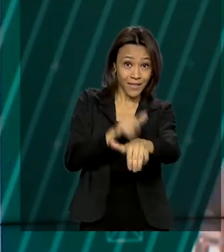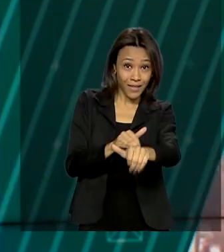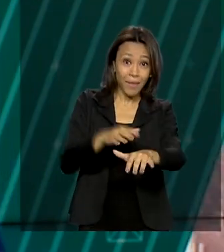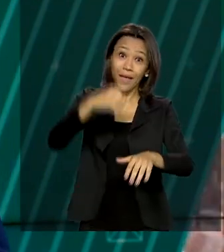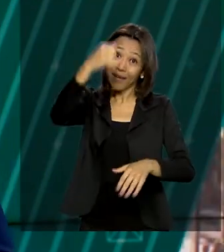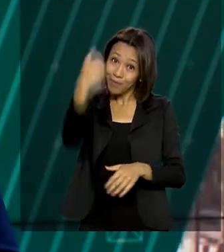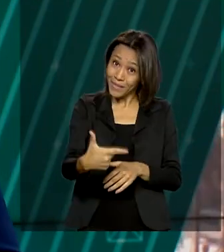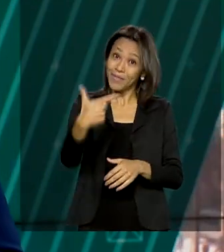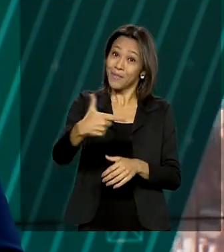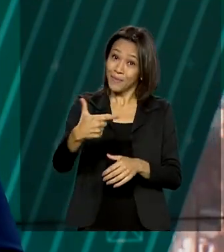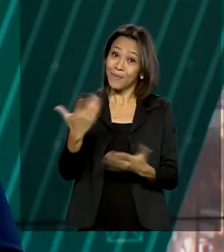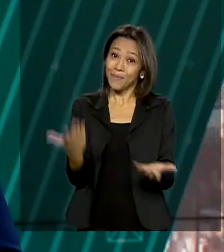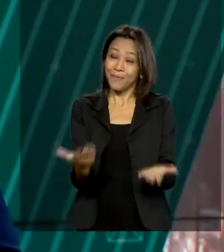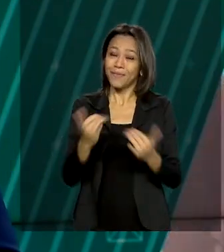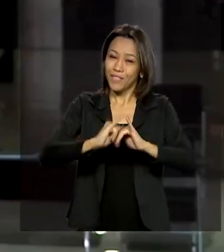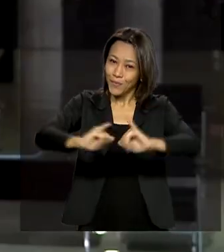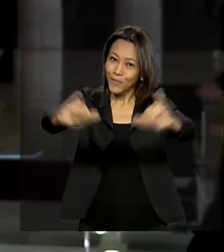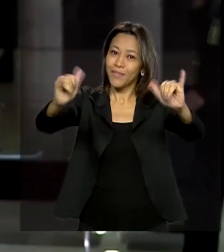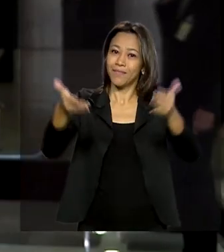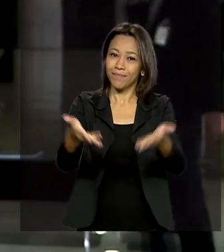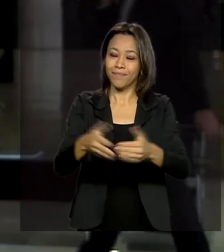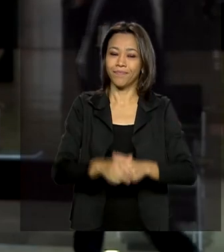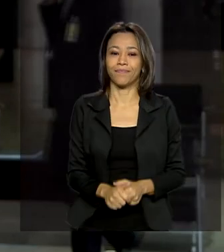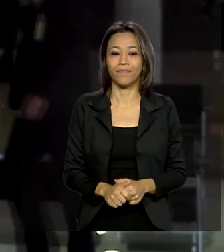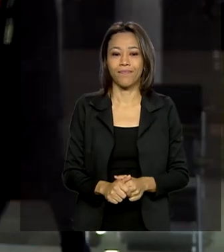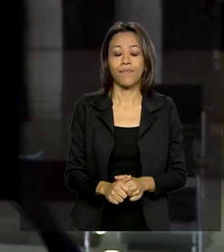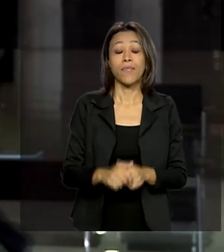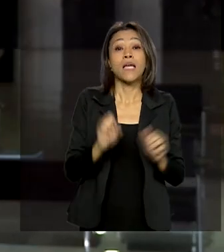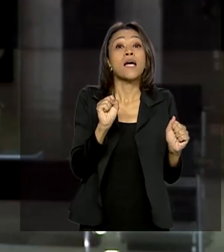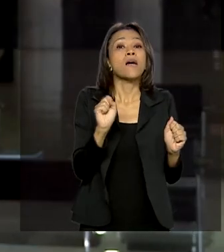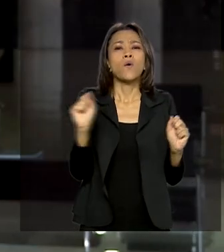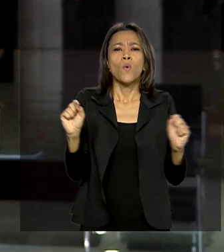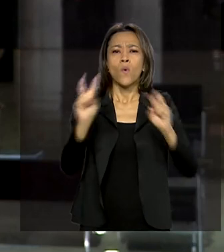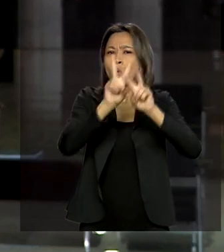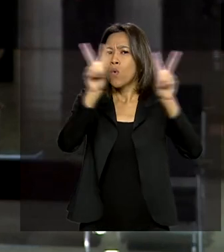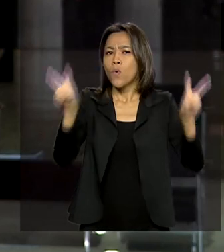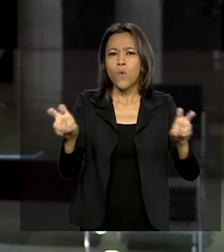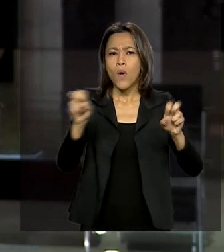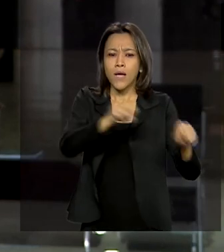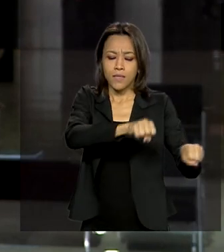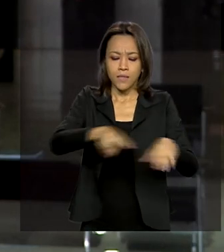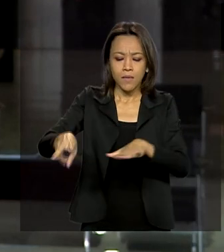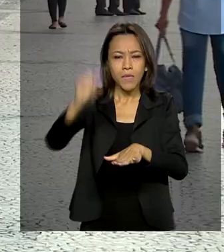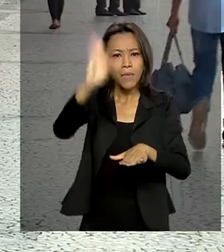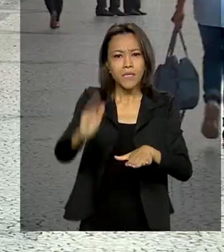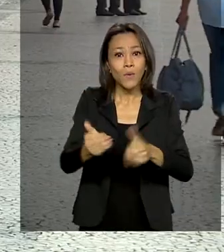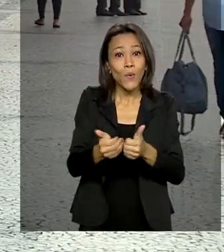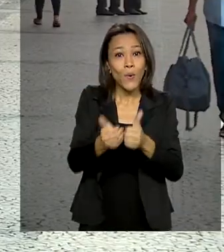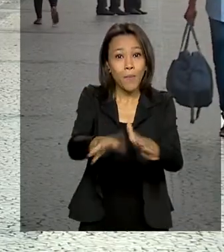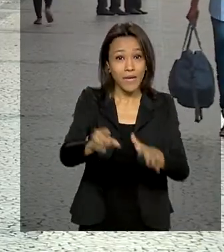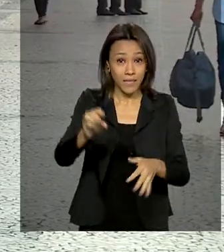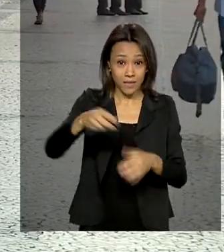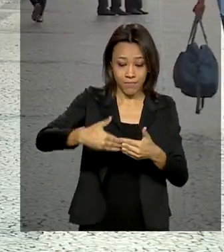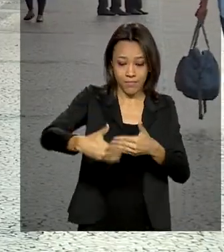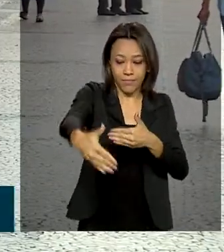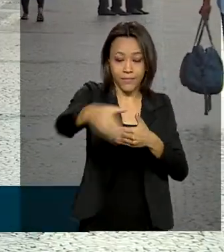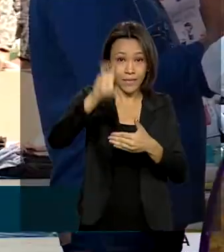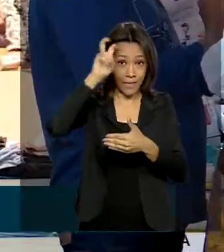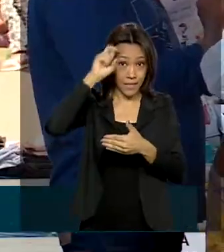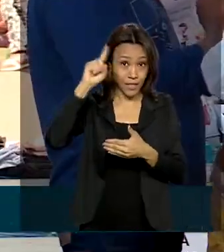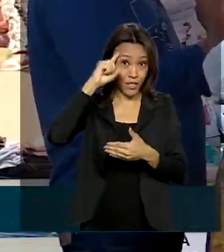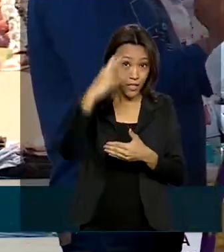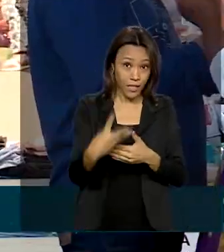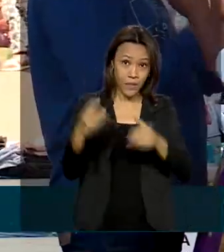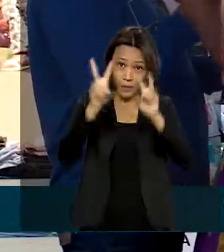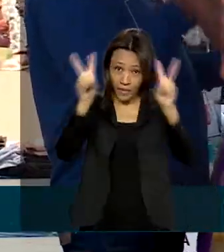segunda edição do evento. A Semana Brasil começa nesta quinta-feira, dia 3. O tema deste ano é